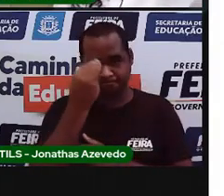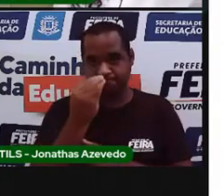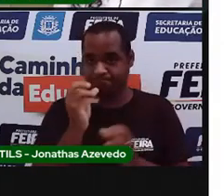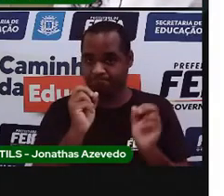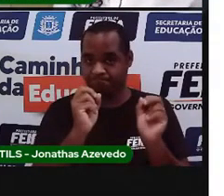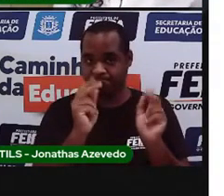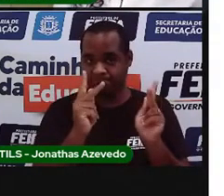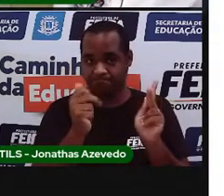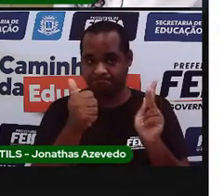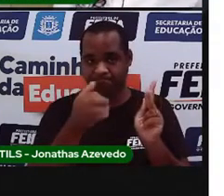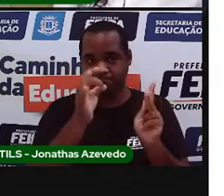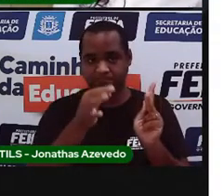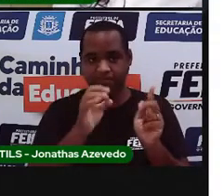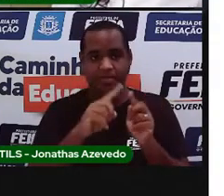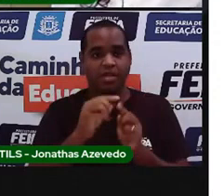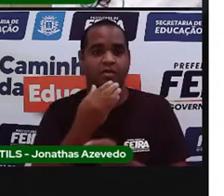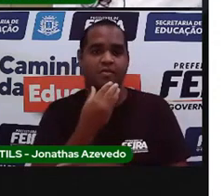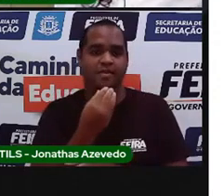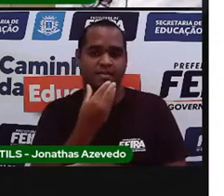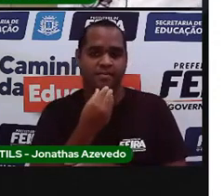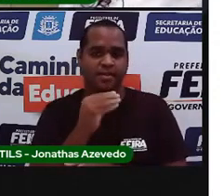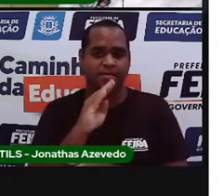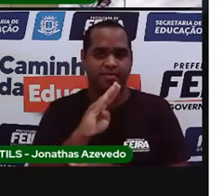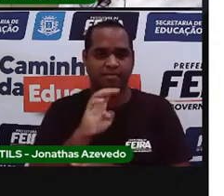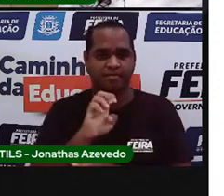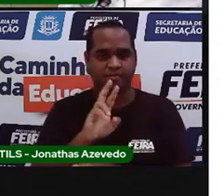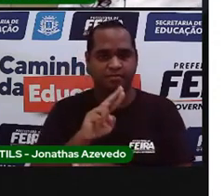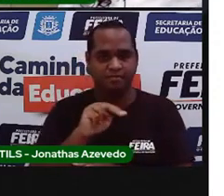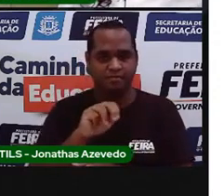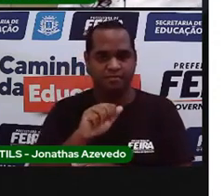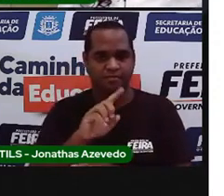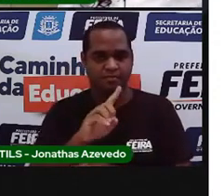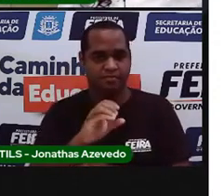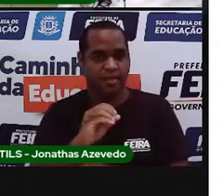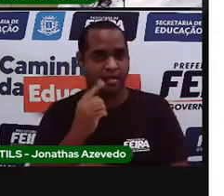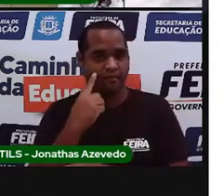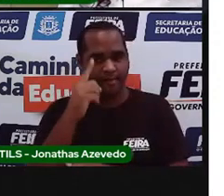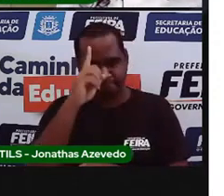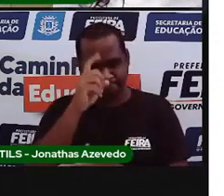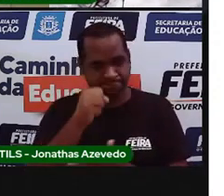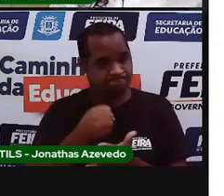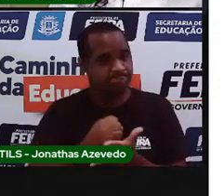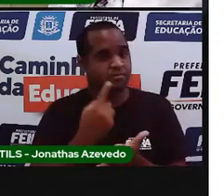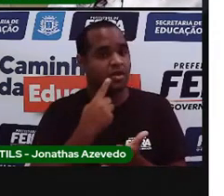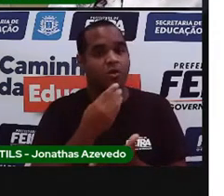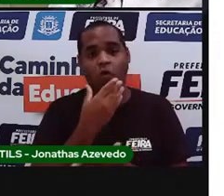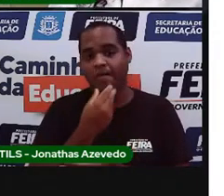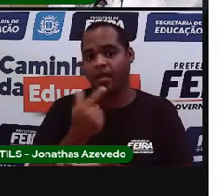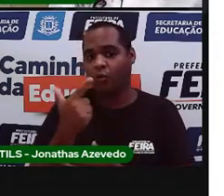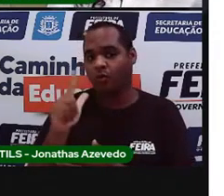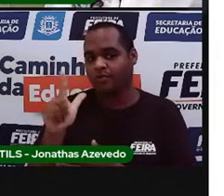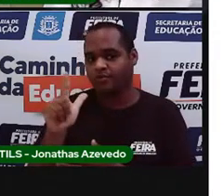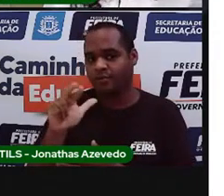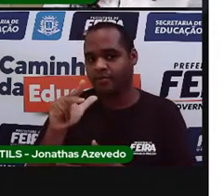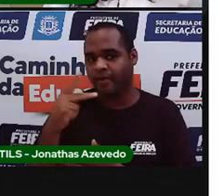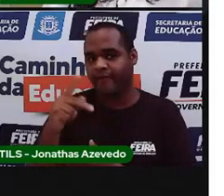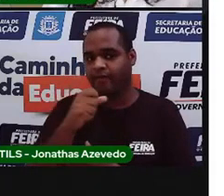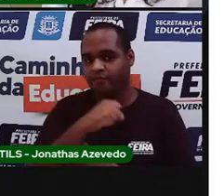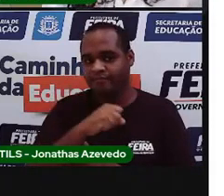E Bernardo decidiu fazer junto com o seu irmão mais velho. Aí eles precisam